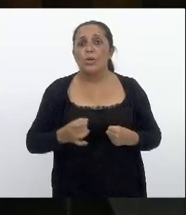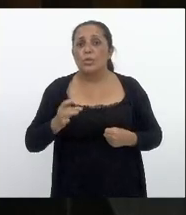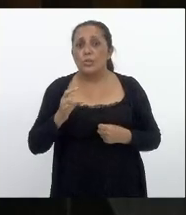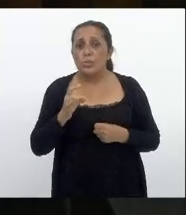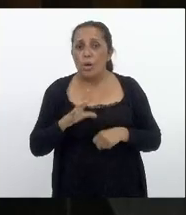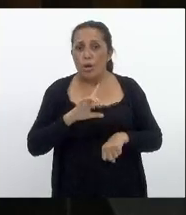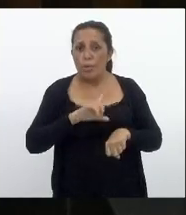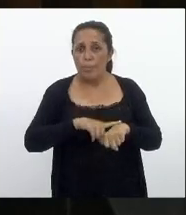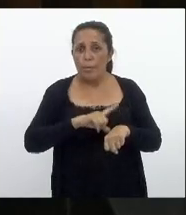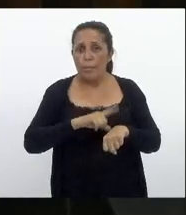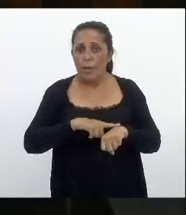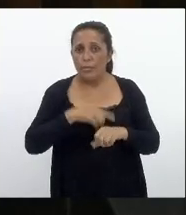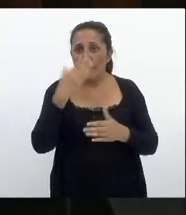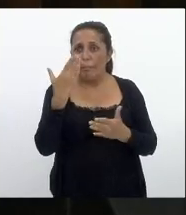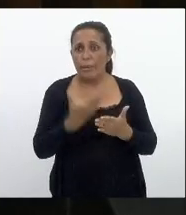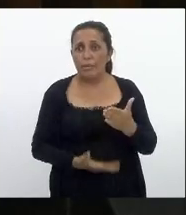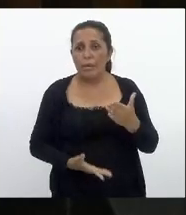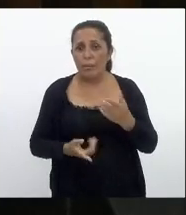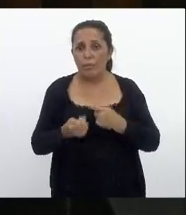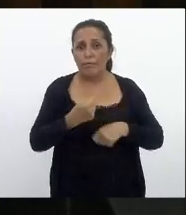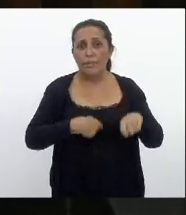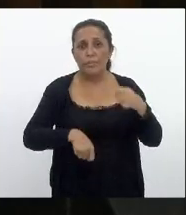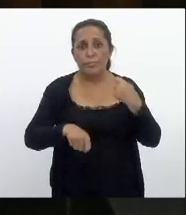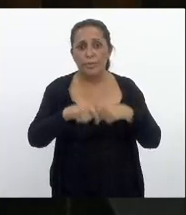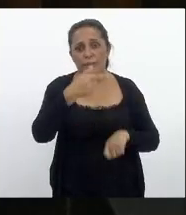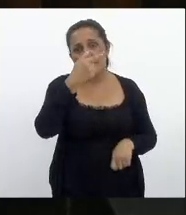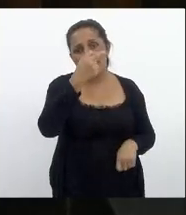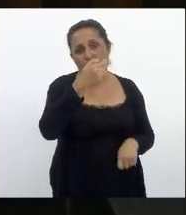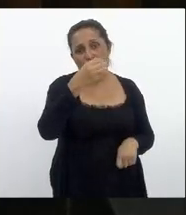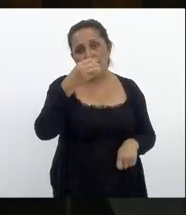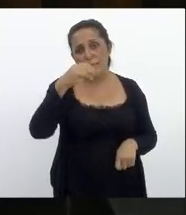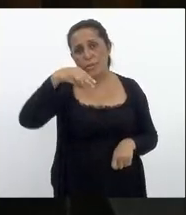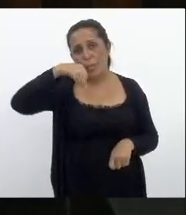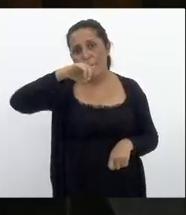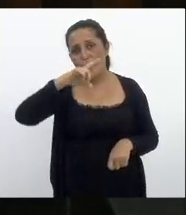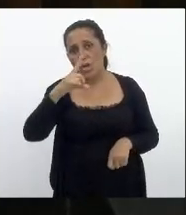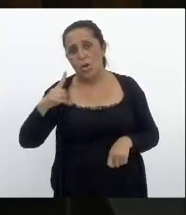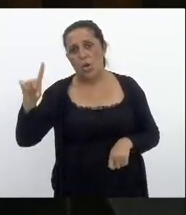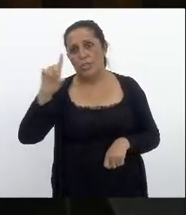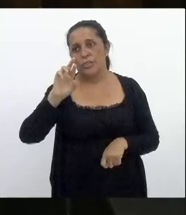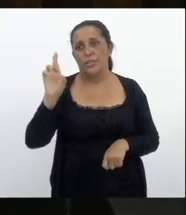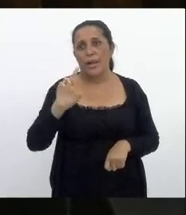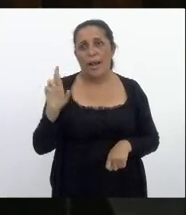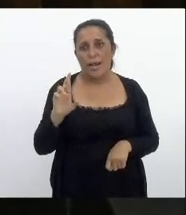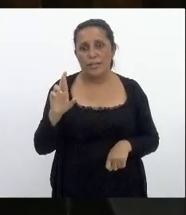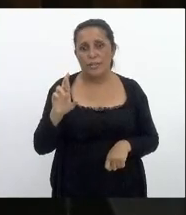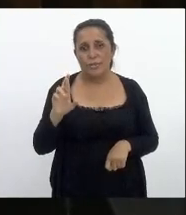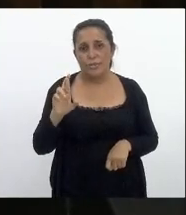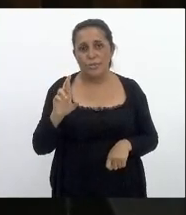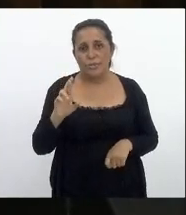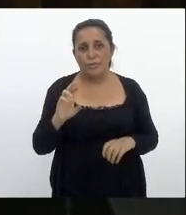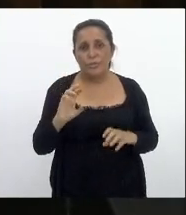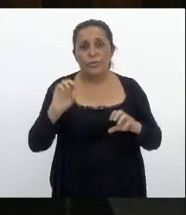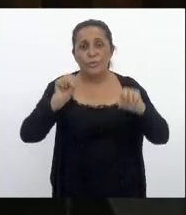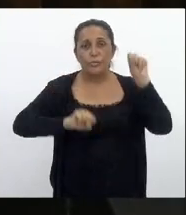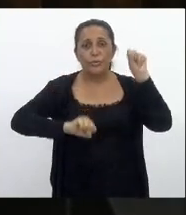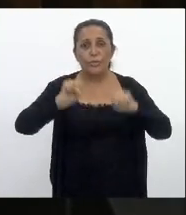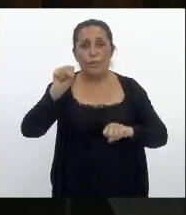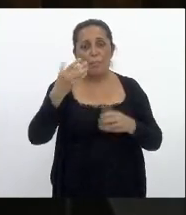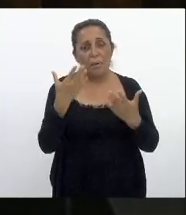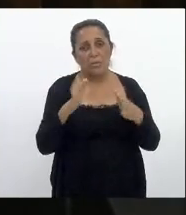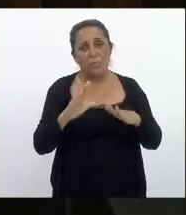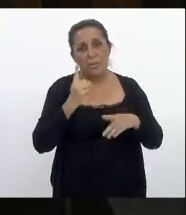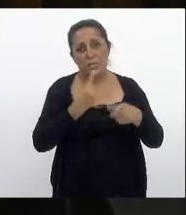nós perdemos o investimento de 700 milhões de reais de um parque industrial que geraria